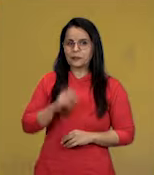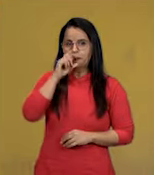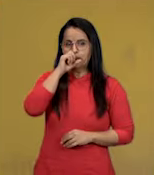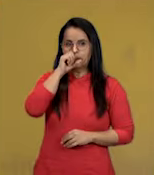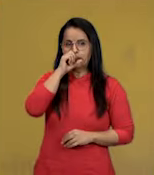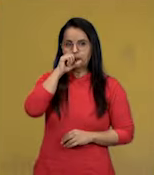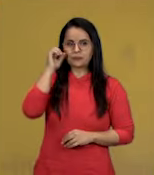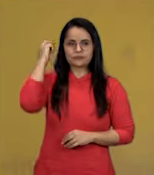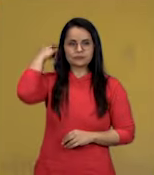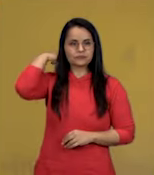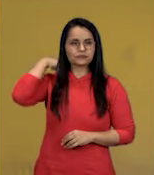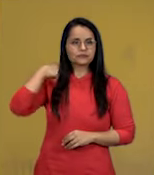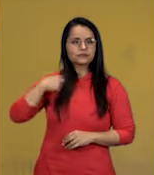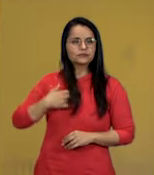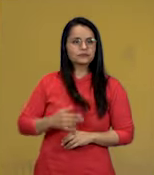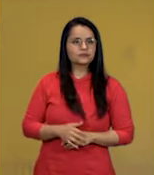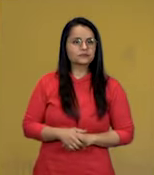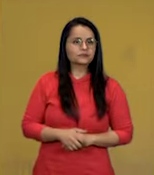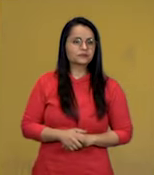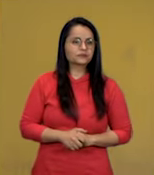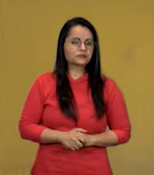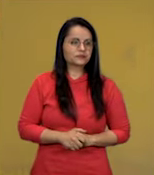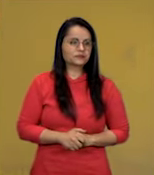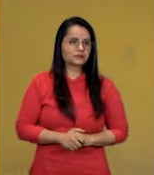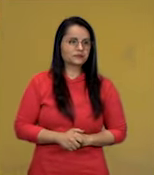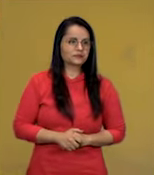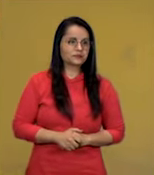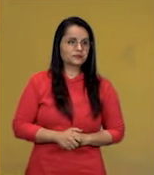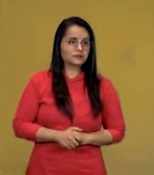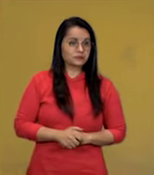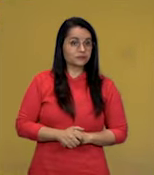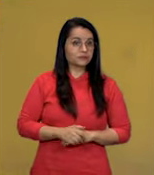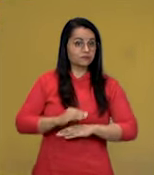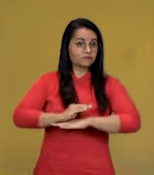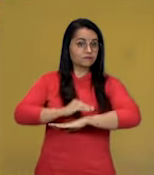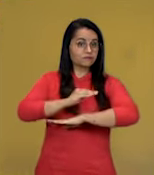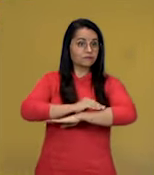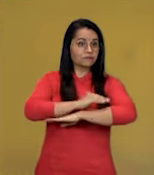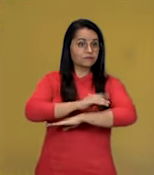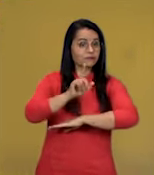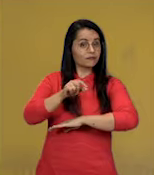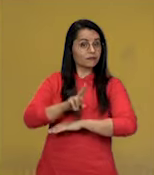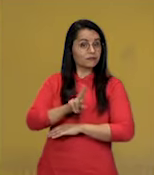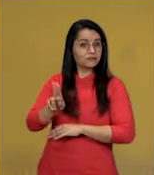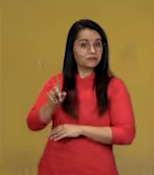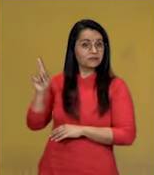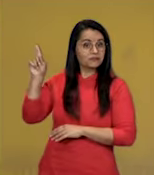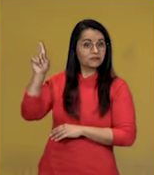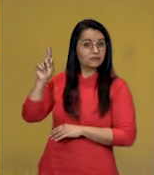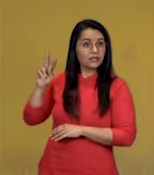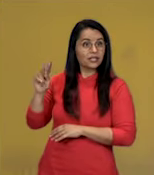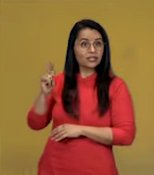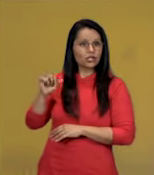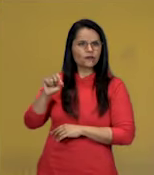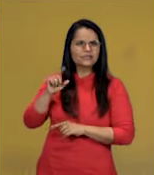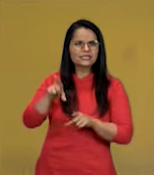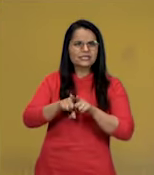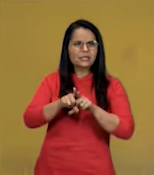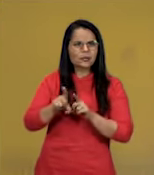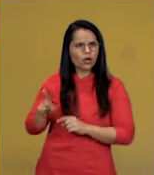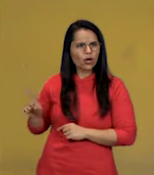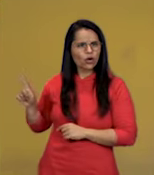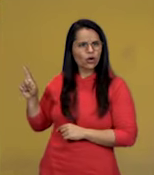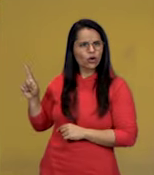que são heterótrofos. E nós temos um cogumelo, que é um fungo.